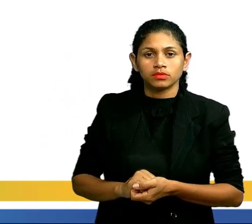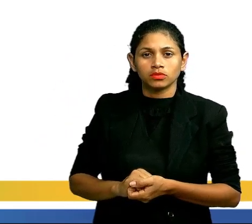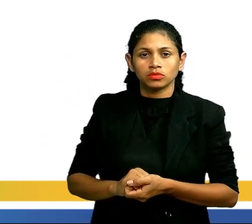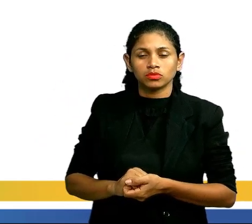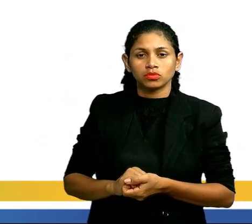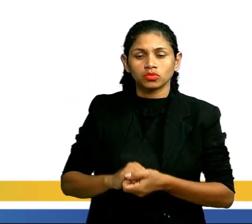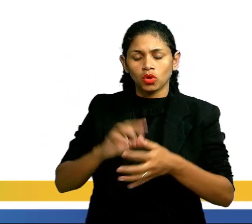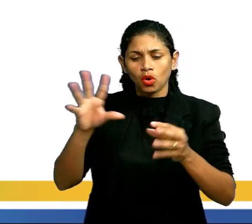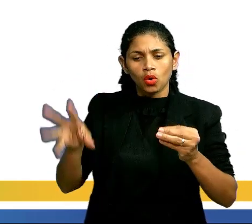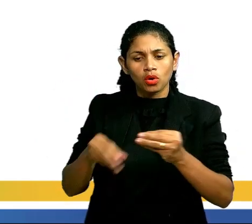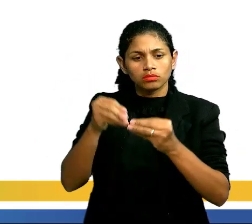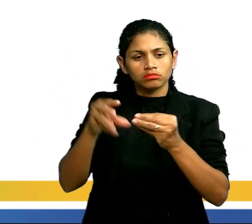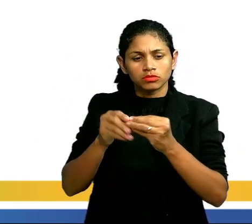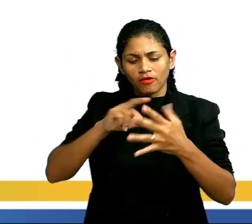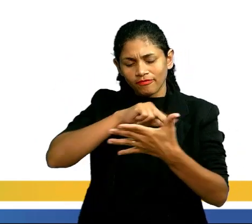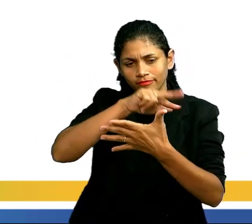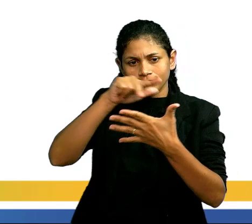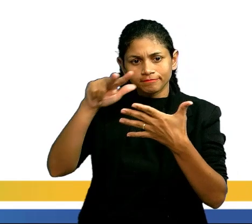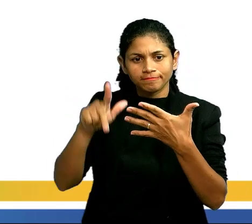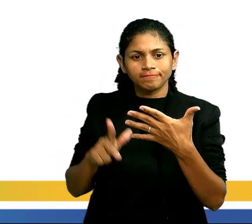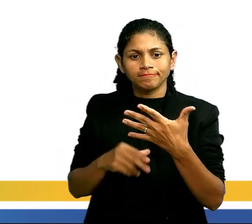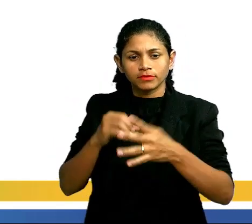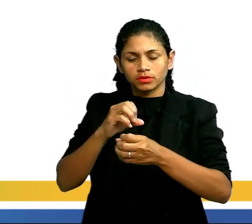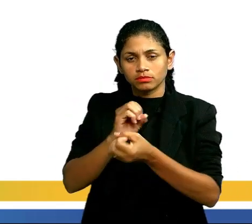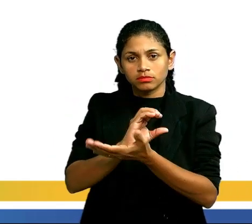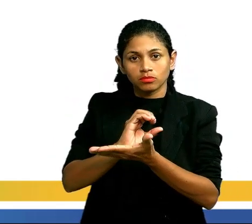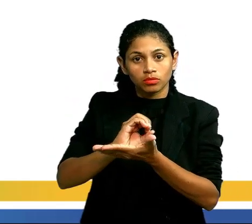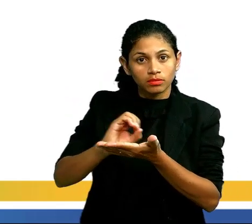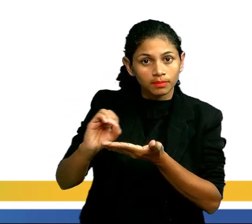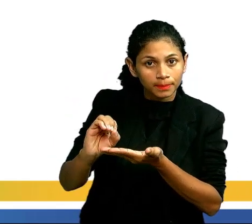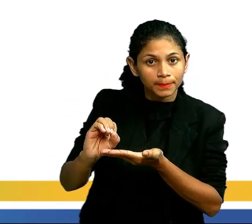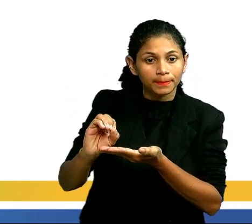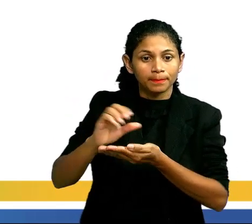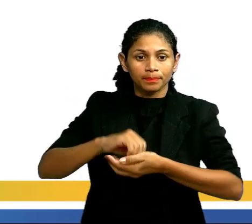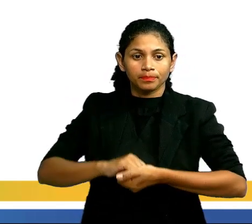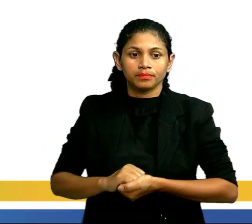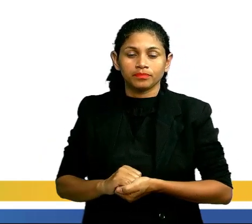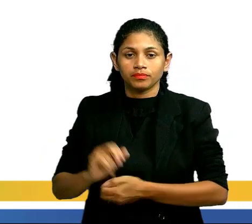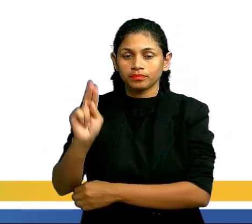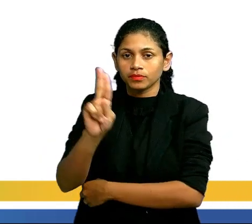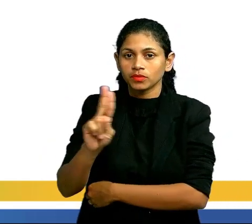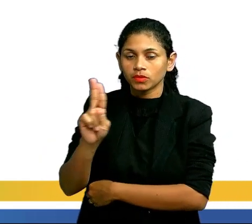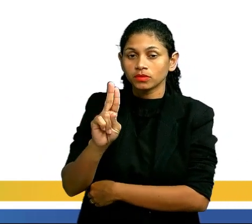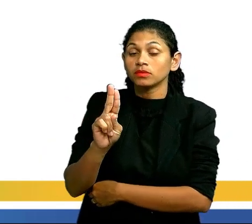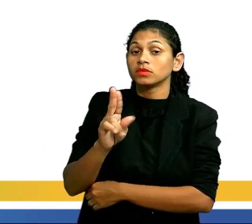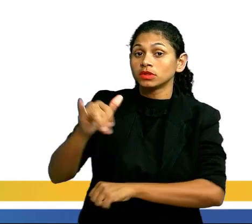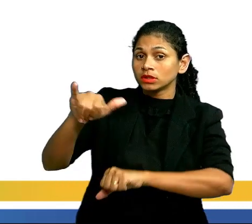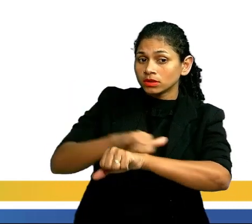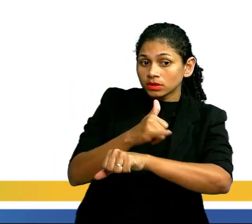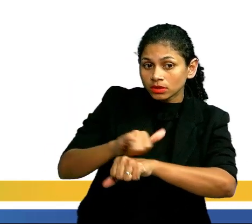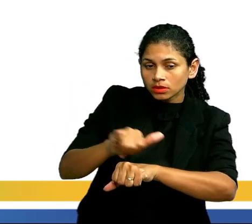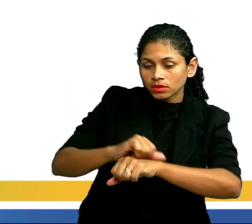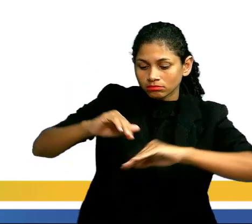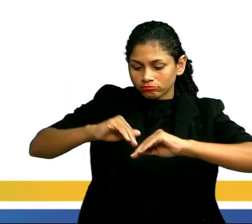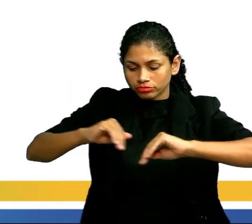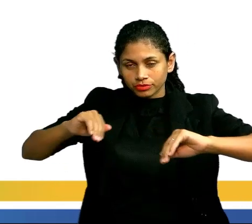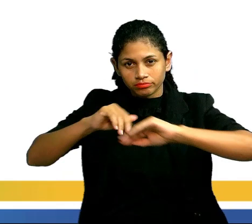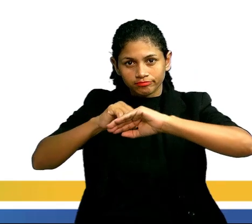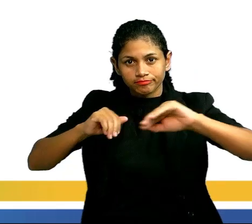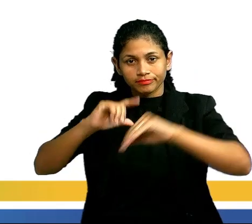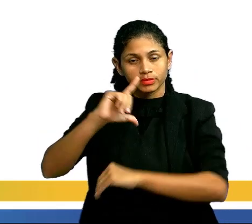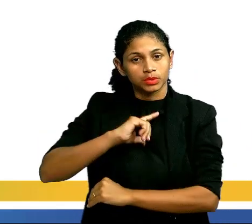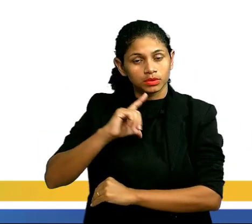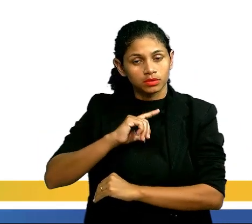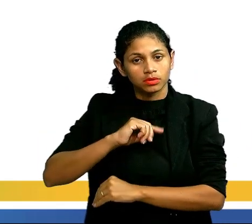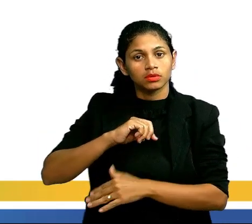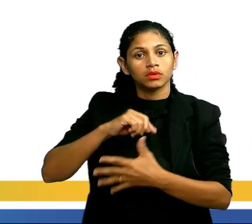origem orgânica, em sua maioria hidrocarbonetos de diferentes massas molares. São utilizadas técnicas de separação para a obtenção dos componentes